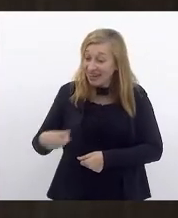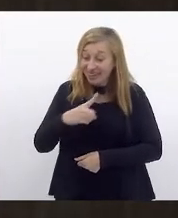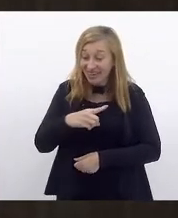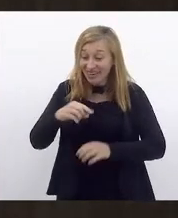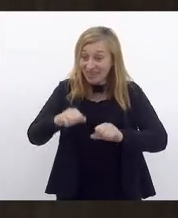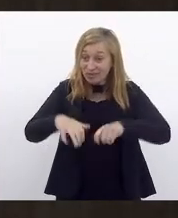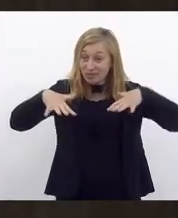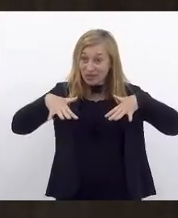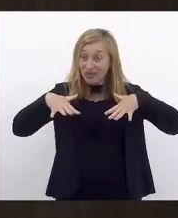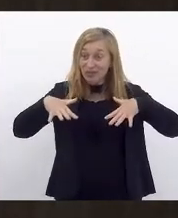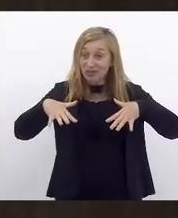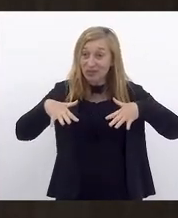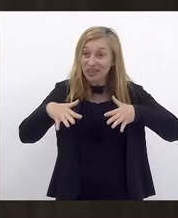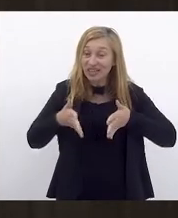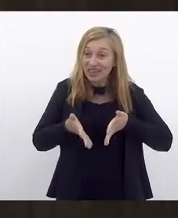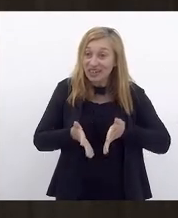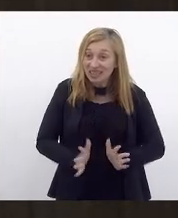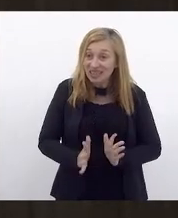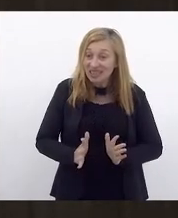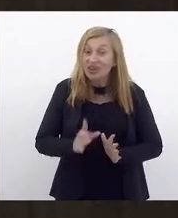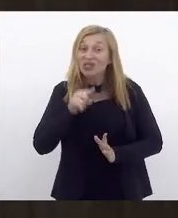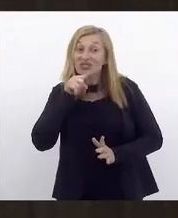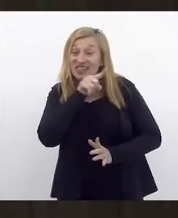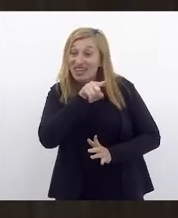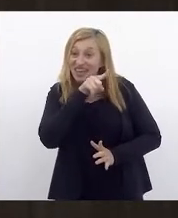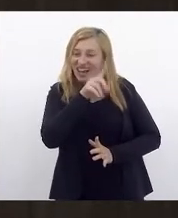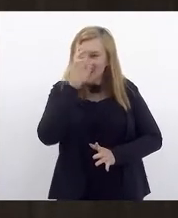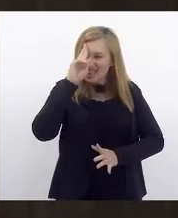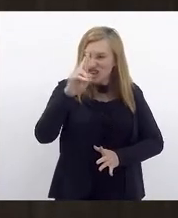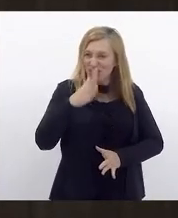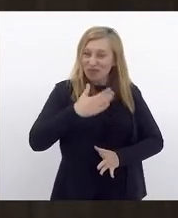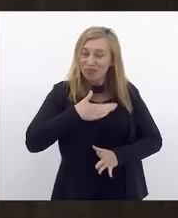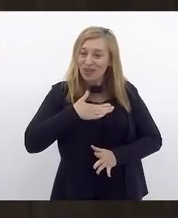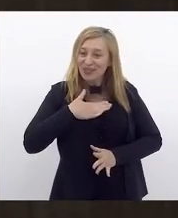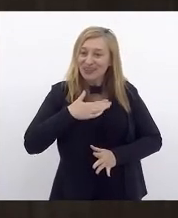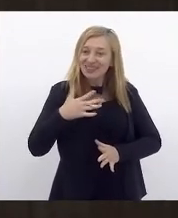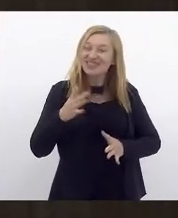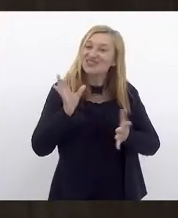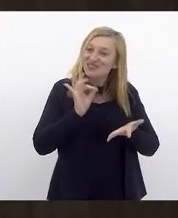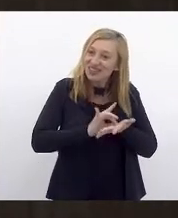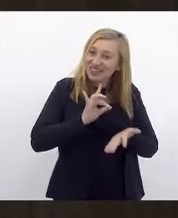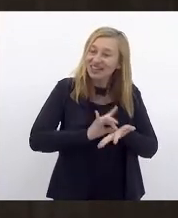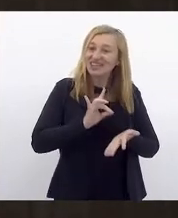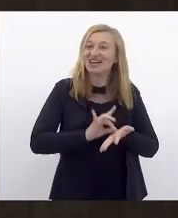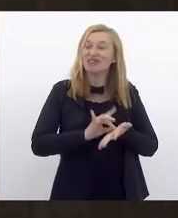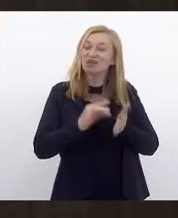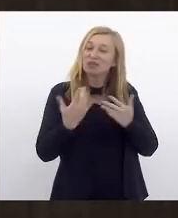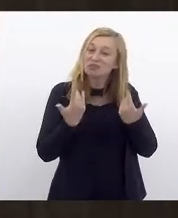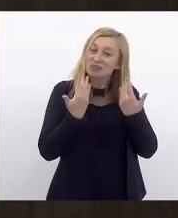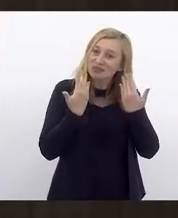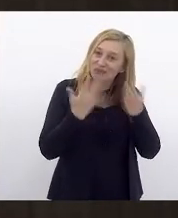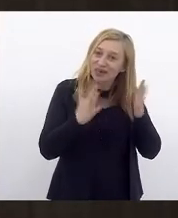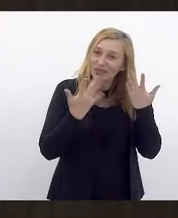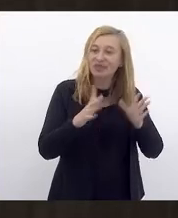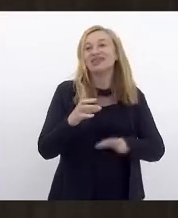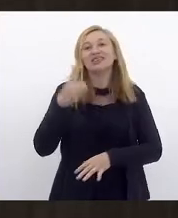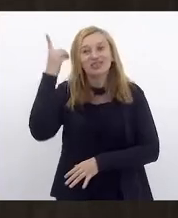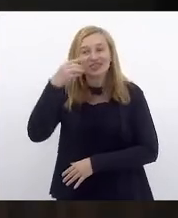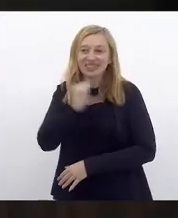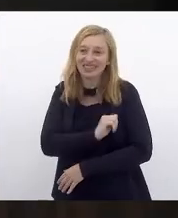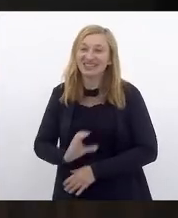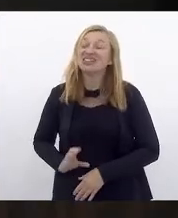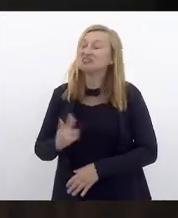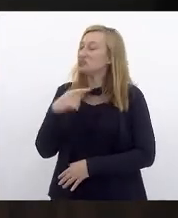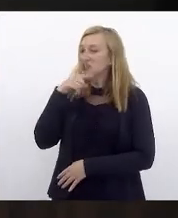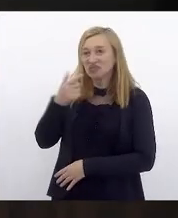foi gerada numa unidade onde ele era o comandante, então a gente tem um laço realmente, por isso eu parabenizo o deputado André Ciliano. Não tenho